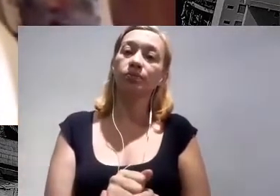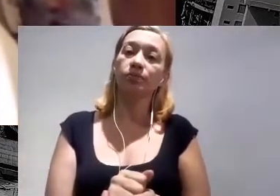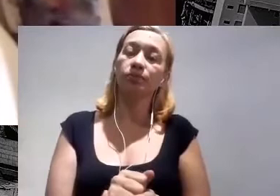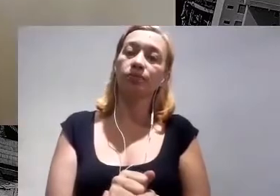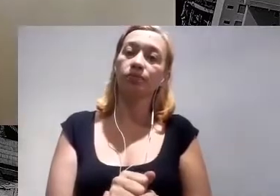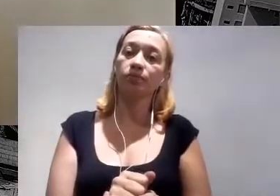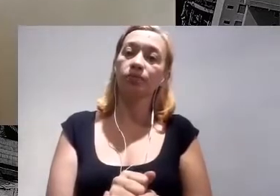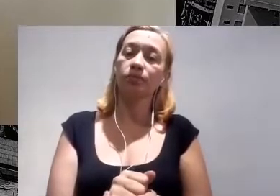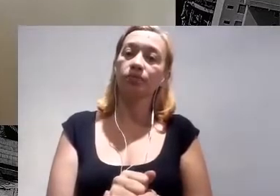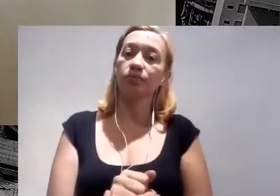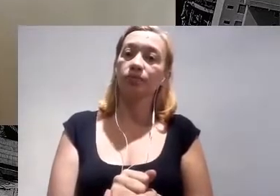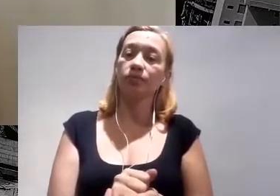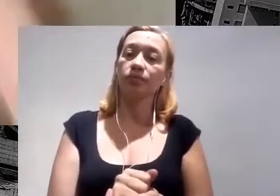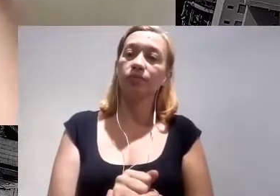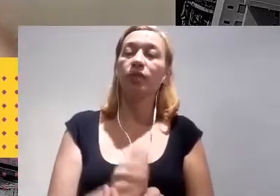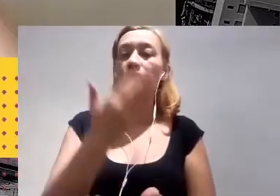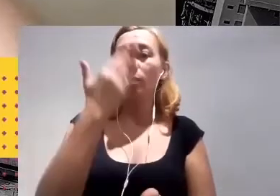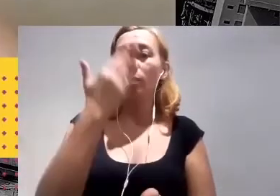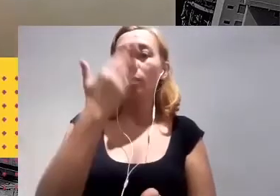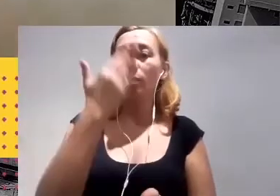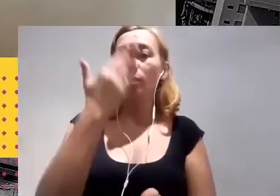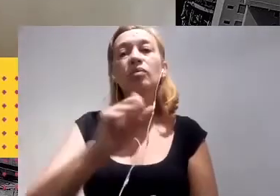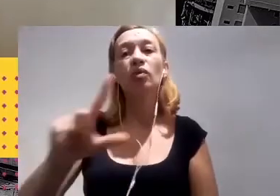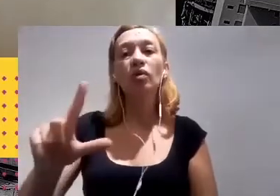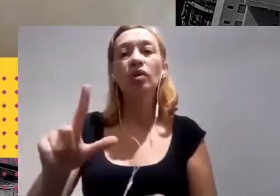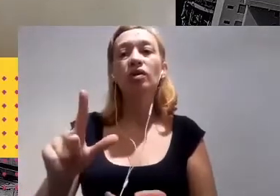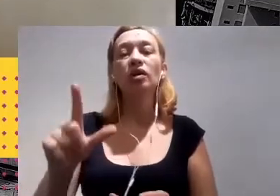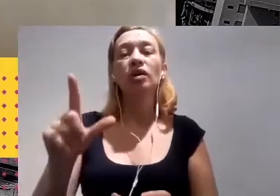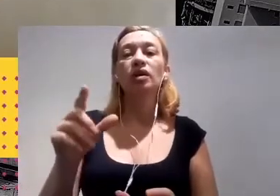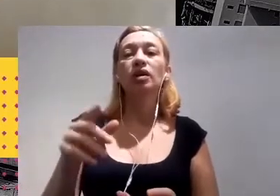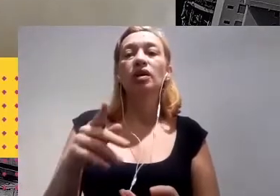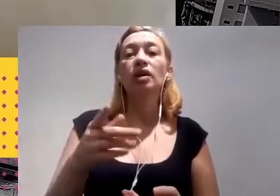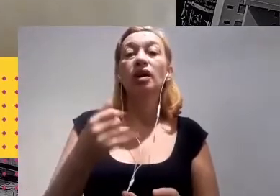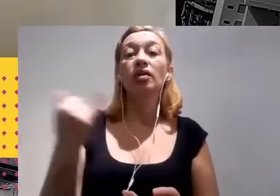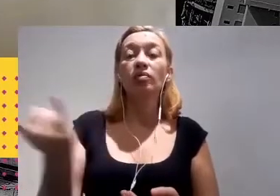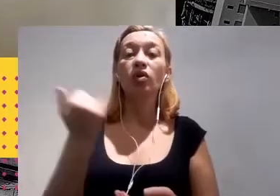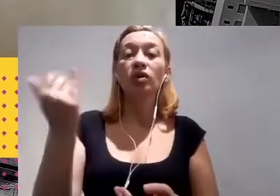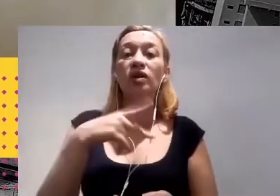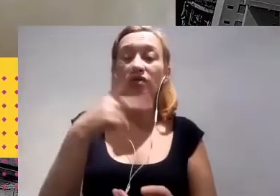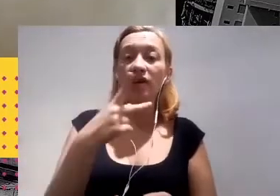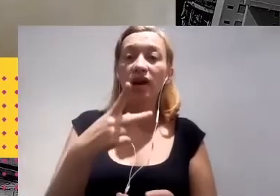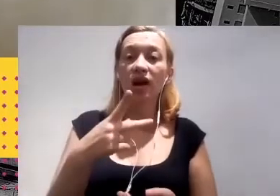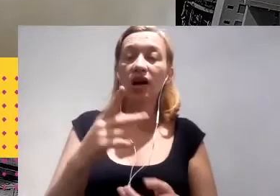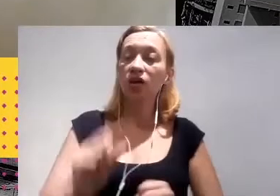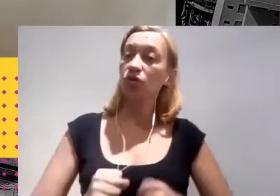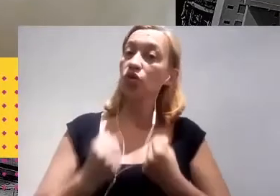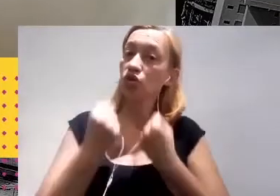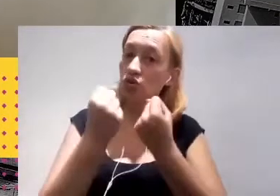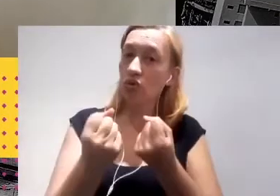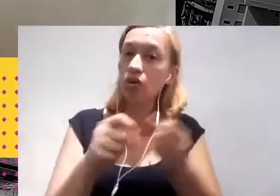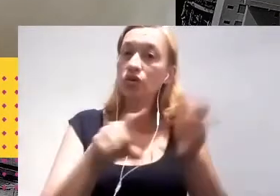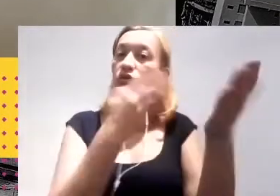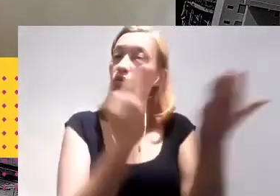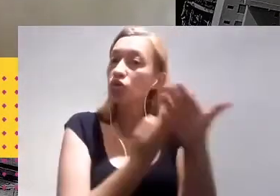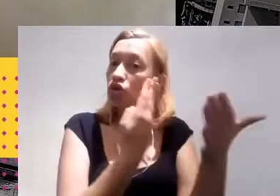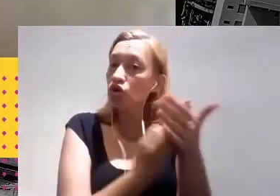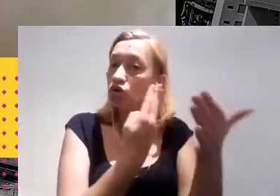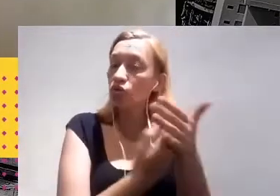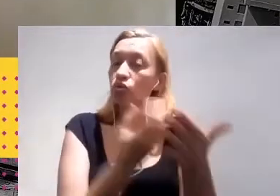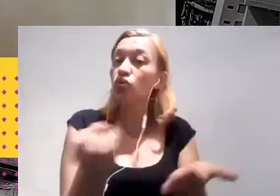Obrigada, Samuel. É bem interessante destacar esse esforço e essas publicações e estudos recentes, que tanto a TNC quanto